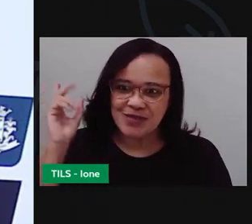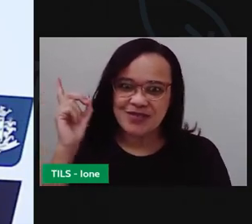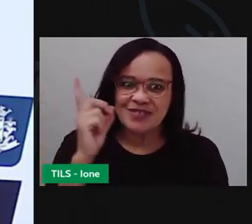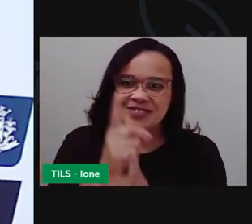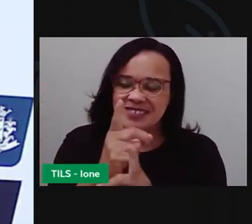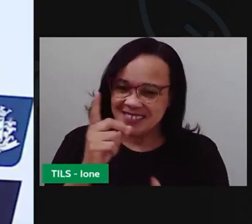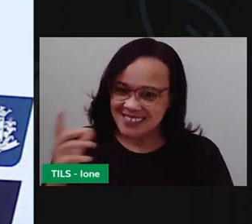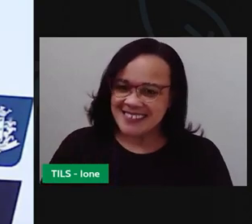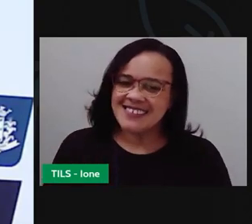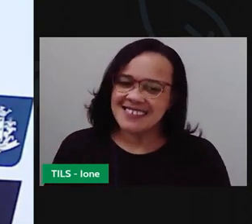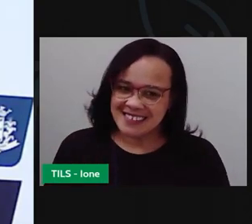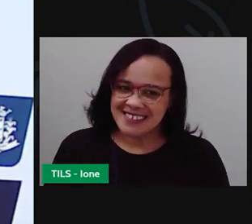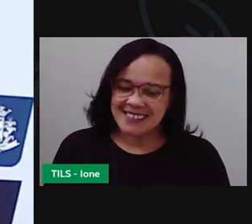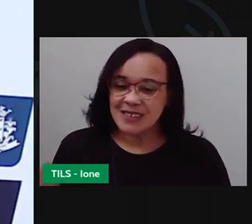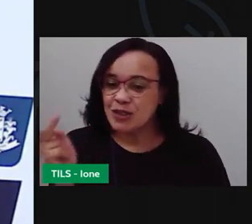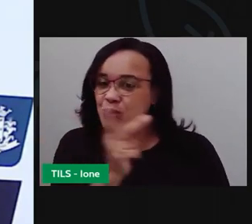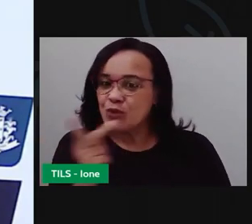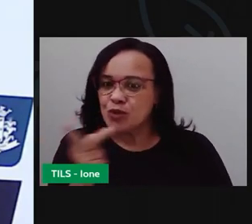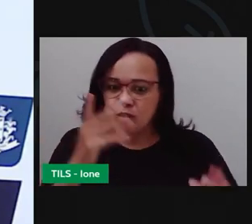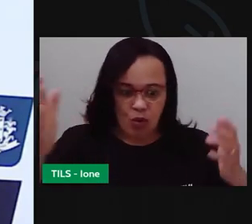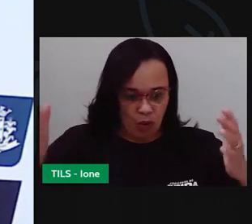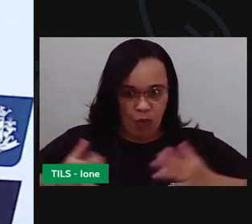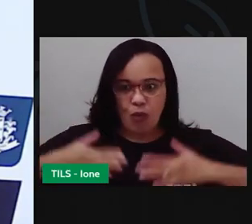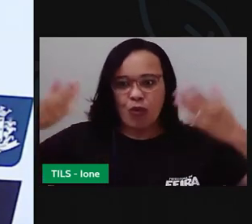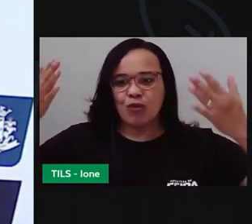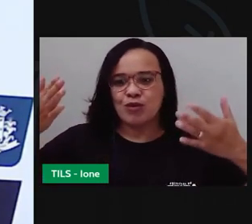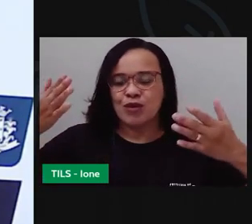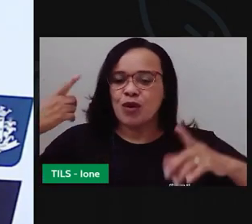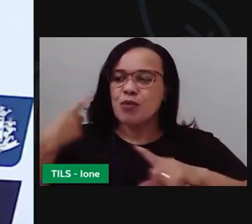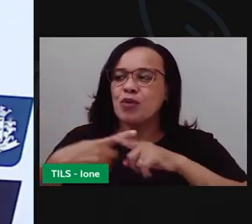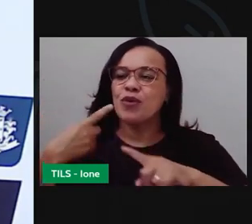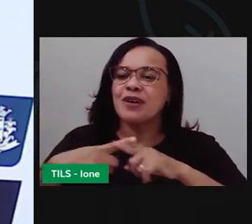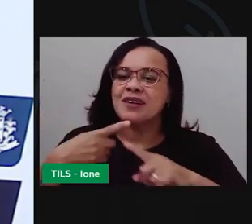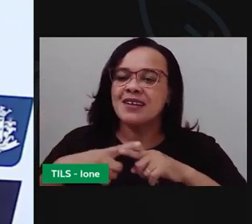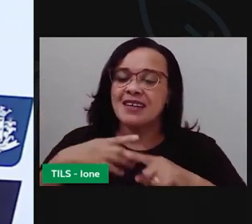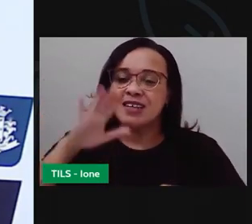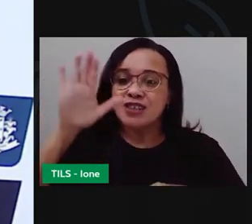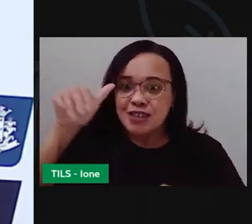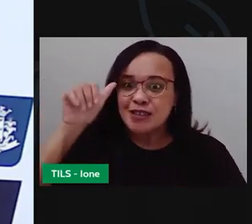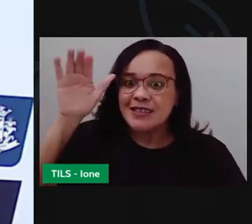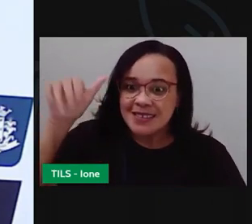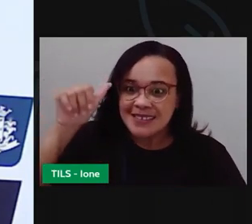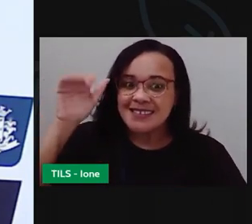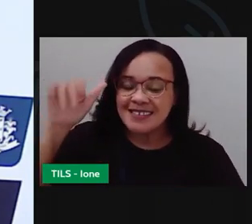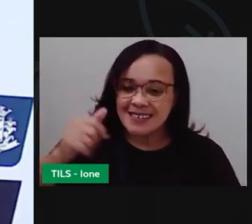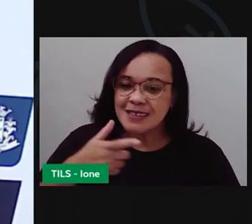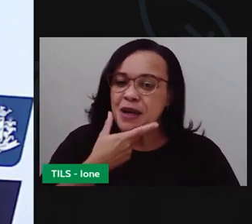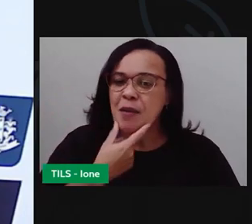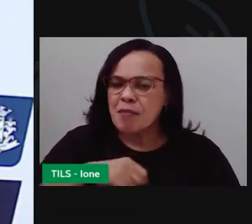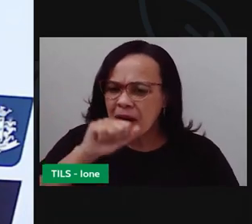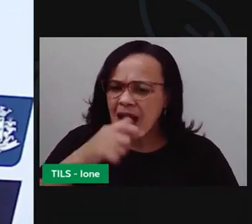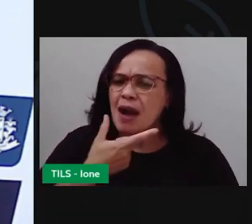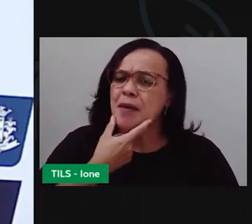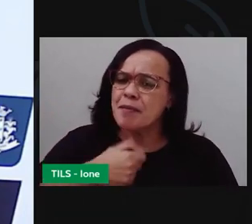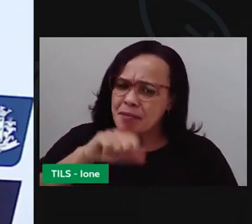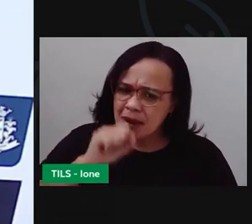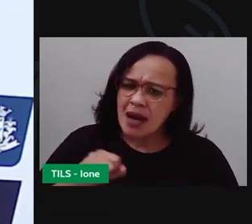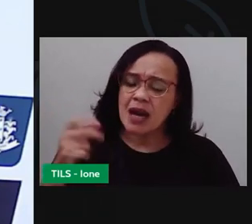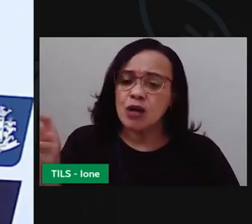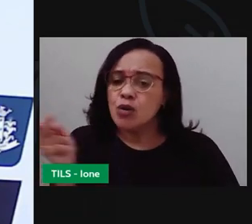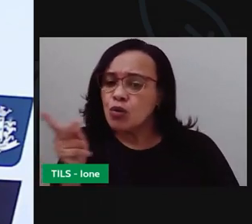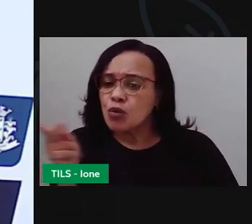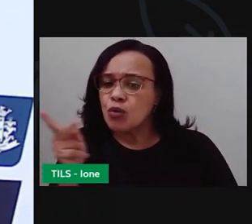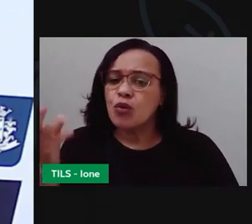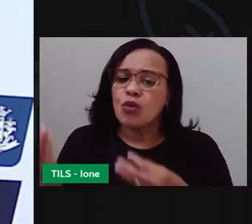Então, aqui os dois se assustaram, né? Porque tinha alguém chamando. Papai! E os dois